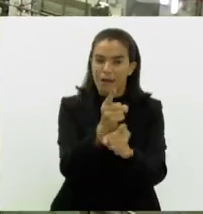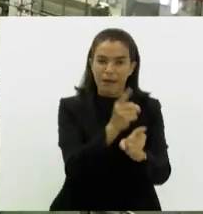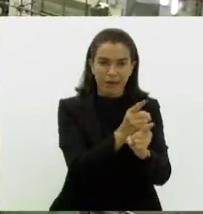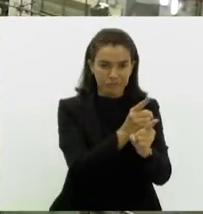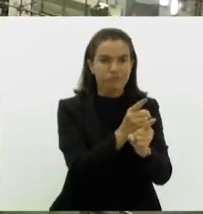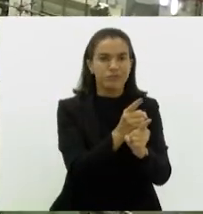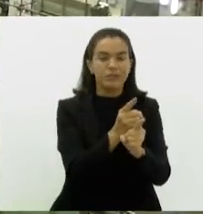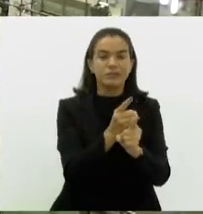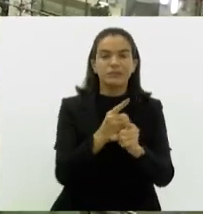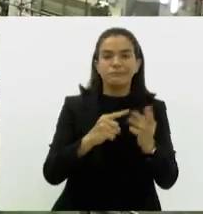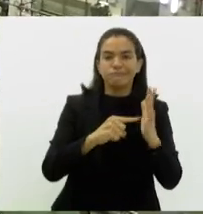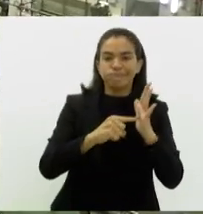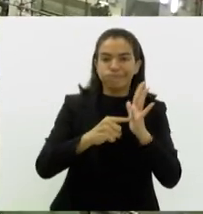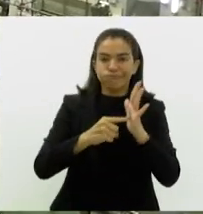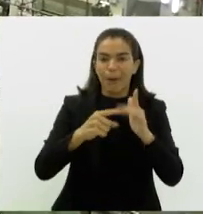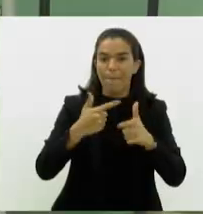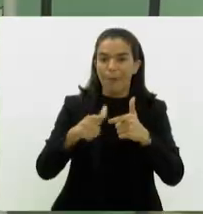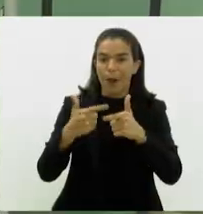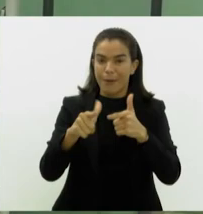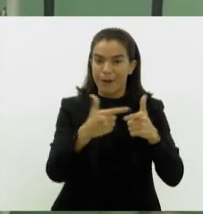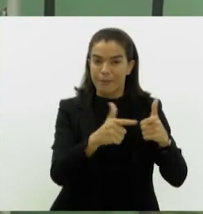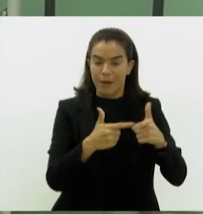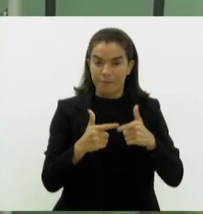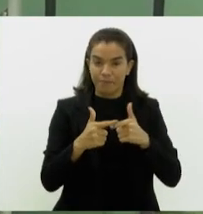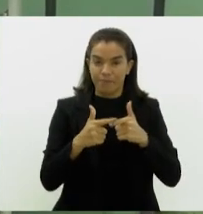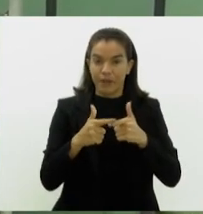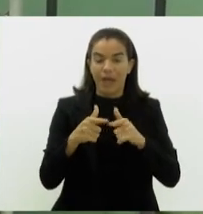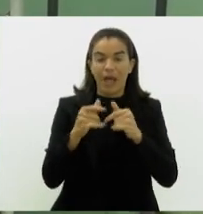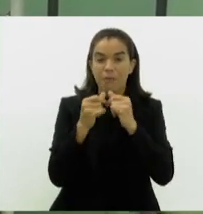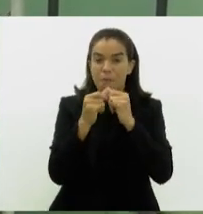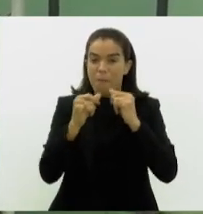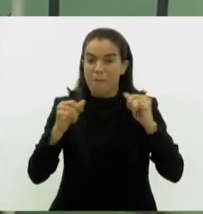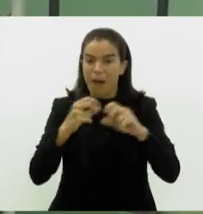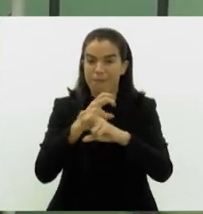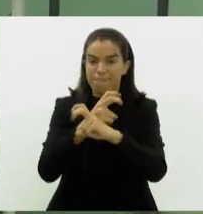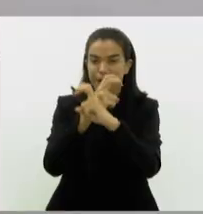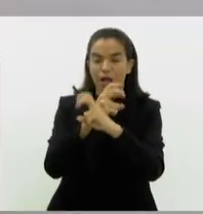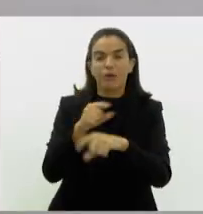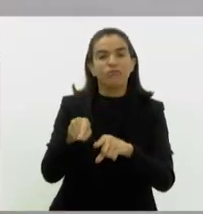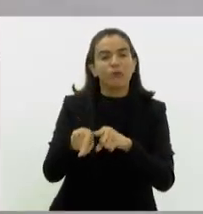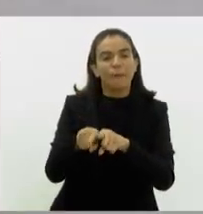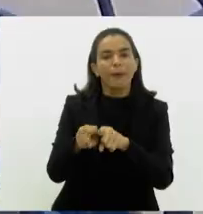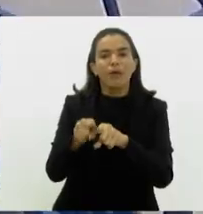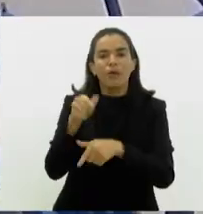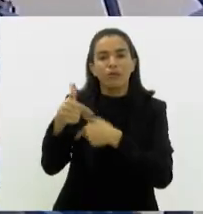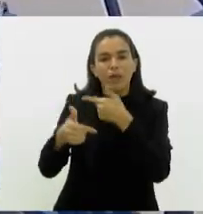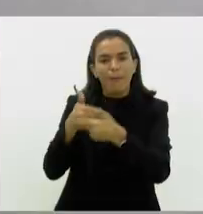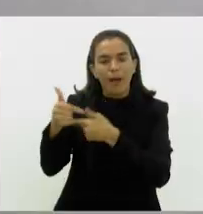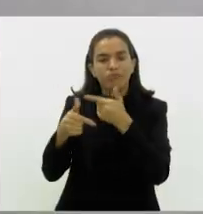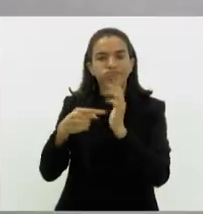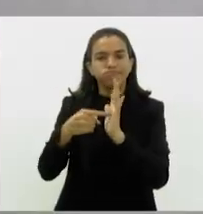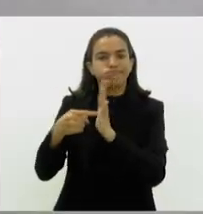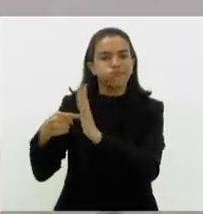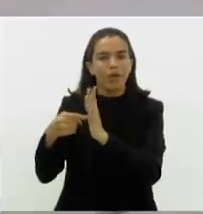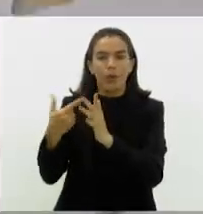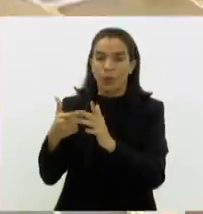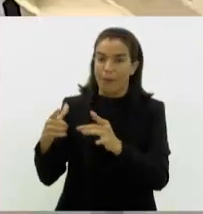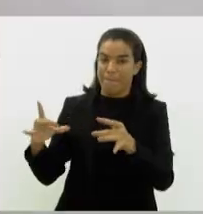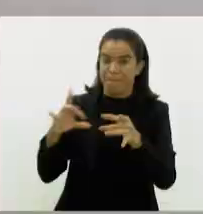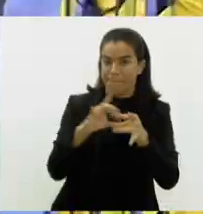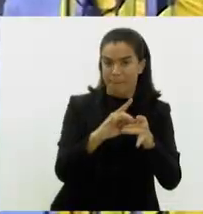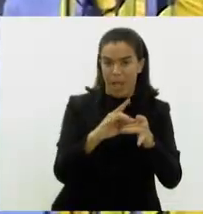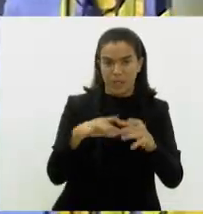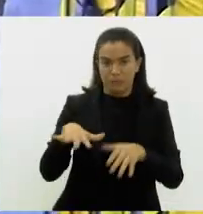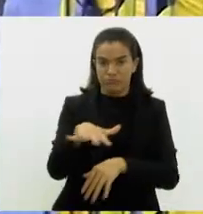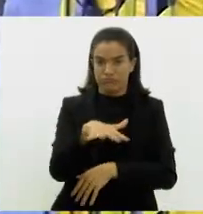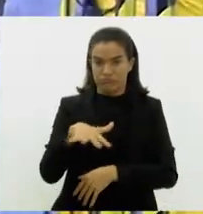quentes em conexões do transformador. A eletronuclear destaca que o serviço será feito com equipamentos que não fazem parte da área nuclear,